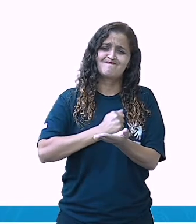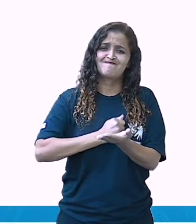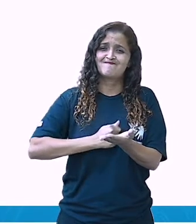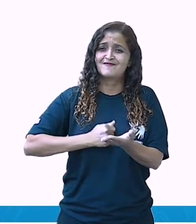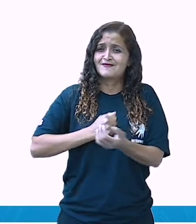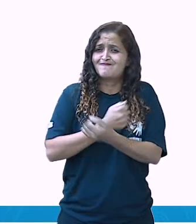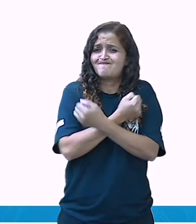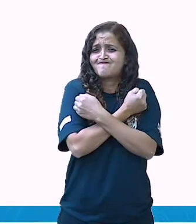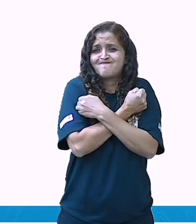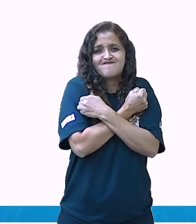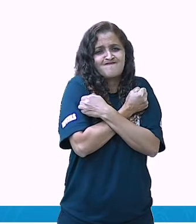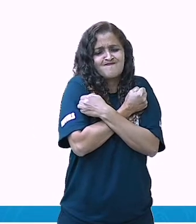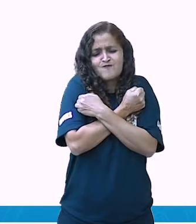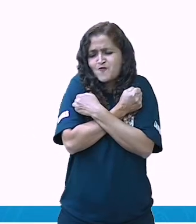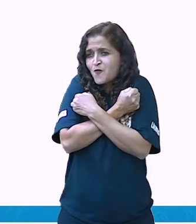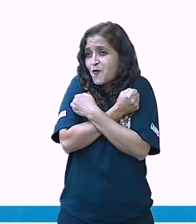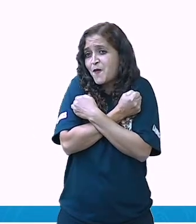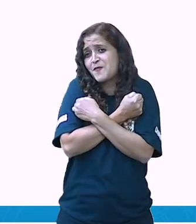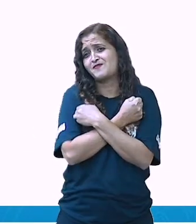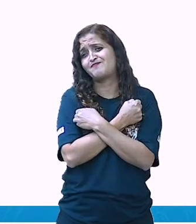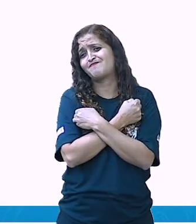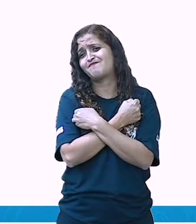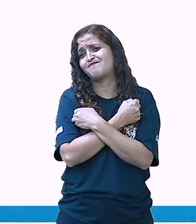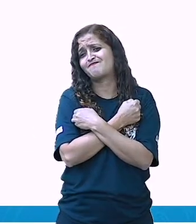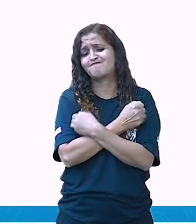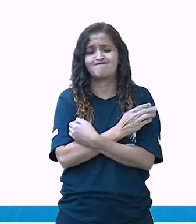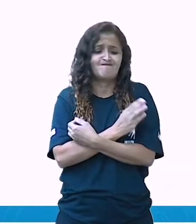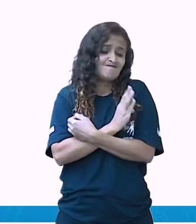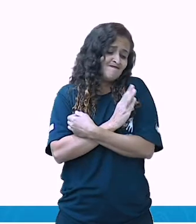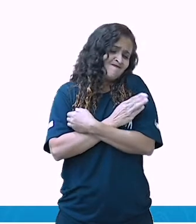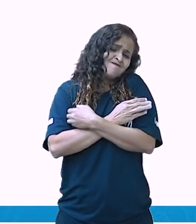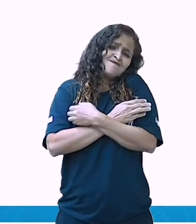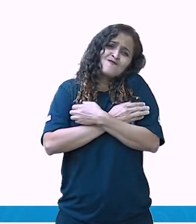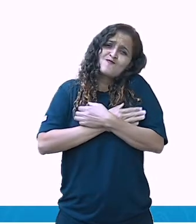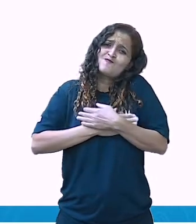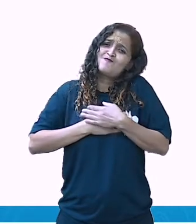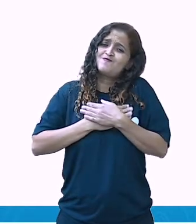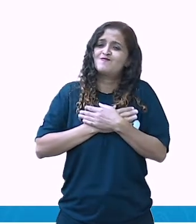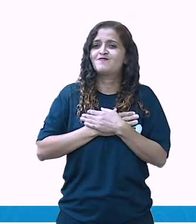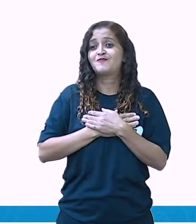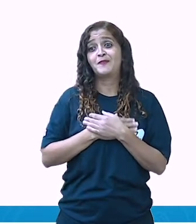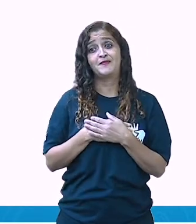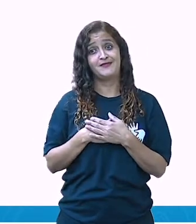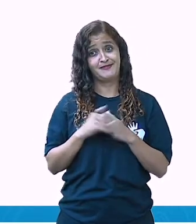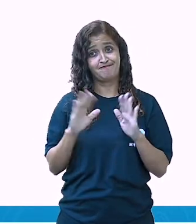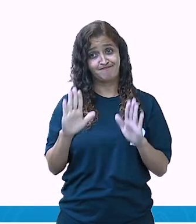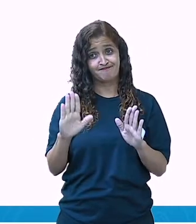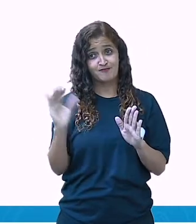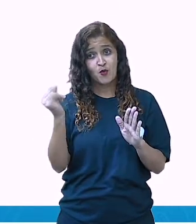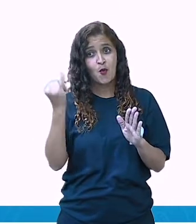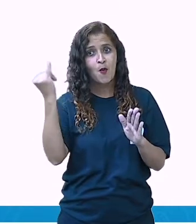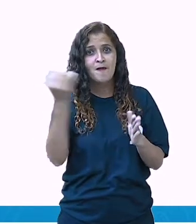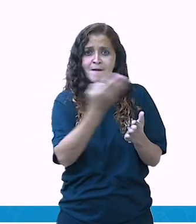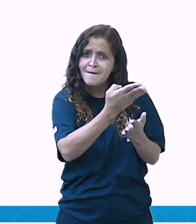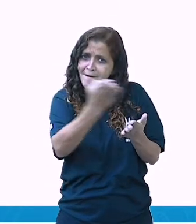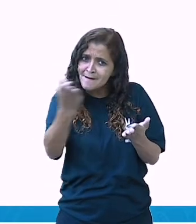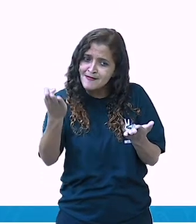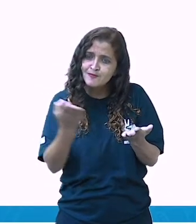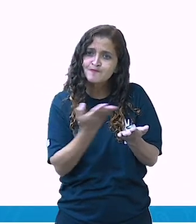maçã, vocês. Não é mesmo? A gente fica com o coração apertado. Mas é muito importante, crianças, estudar.